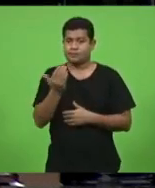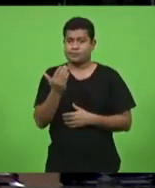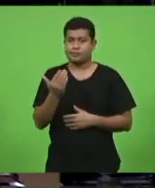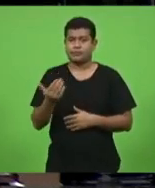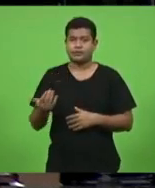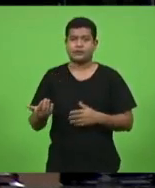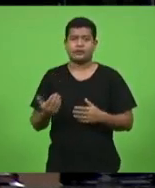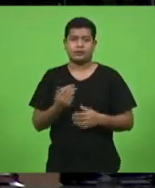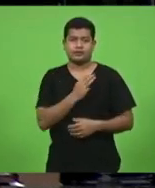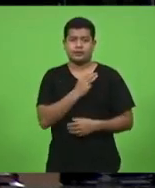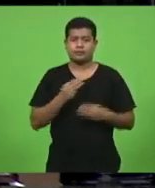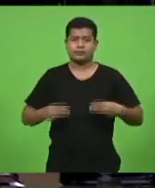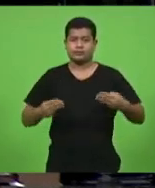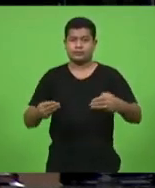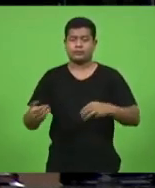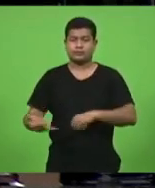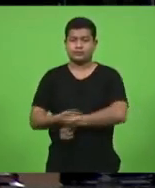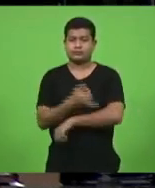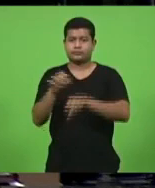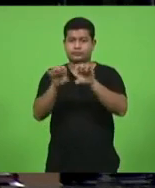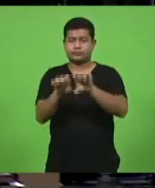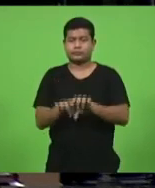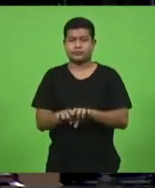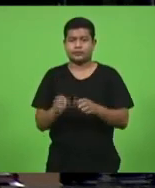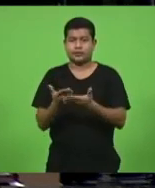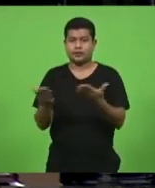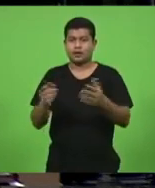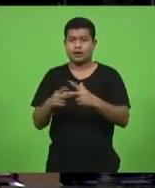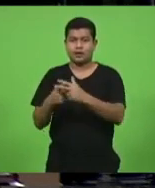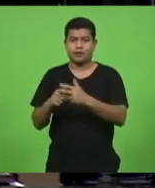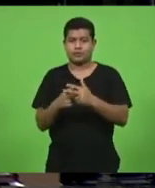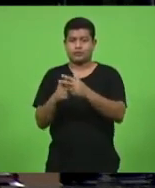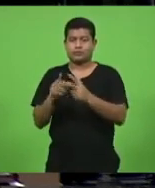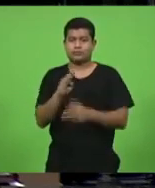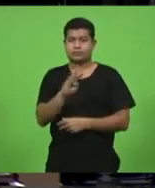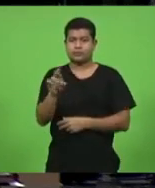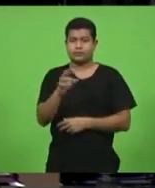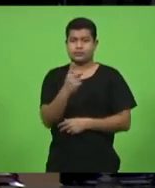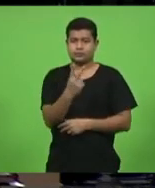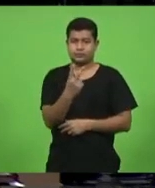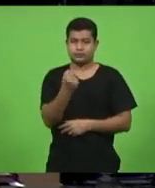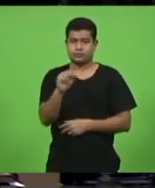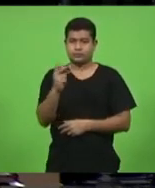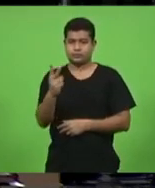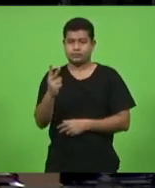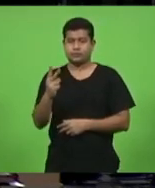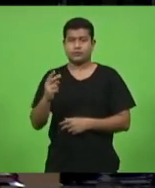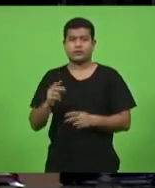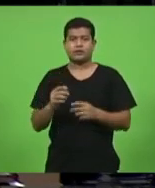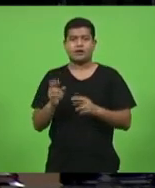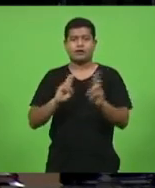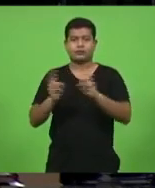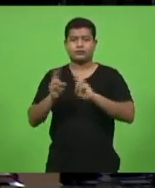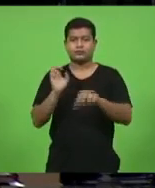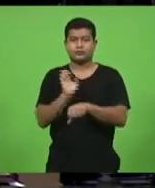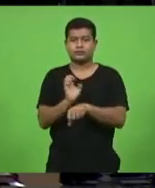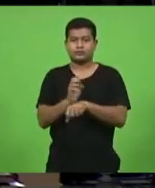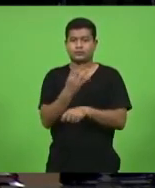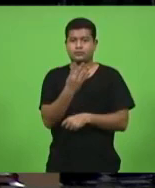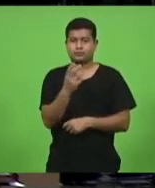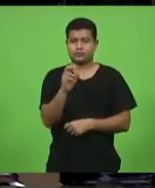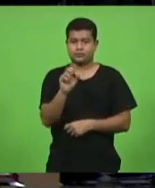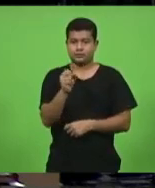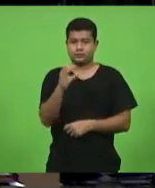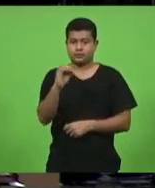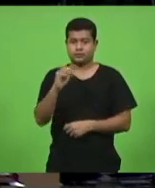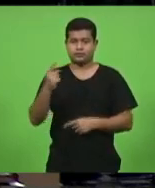km na ligação da BR-282 com a rodovia estadual 480 na cidade de Chapecó em discussão não havendo